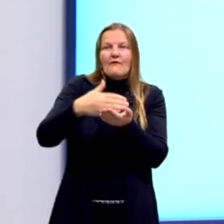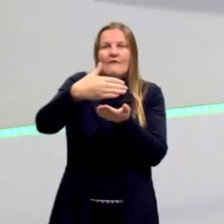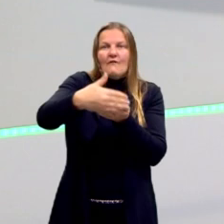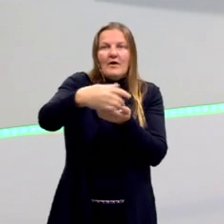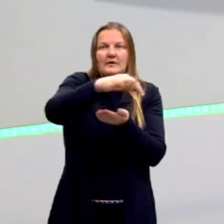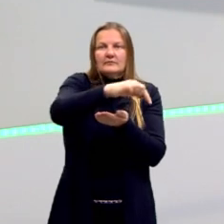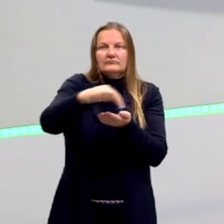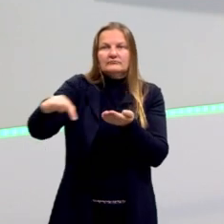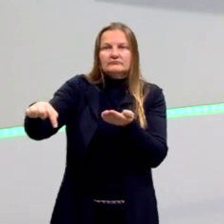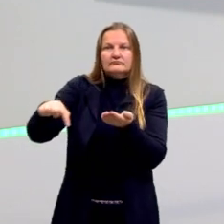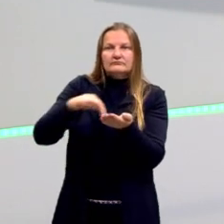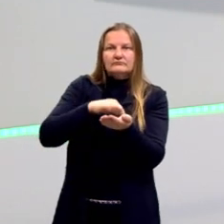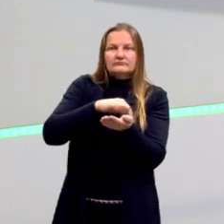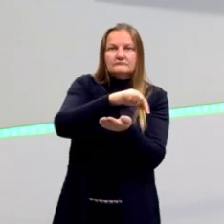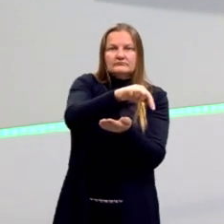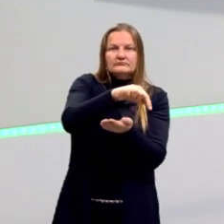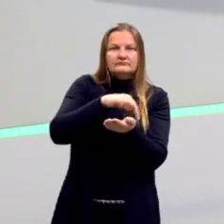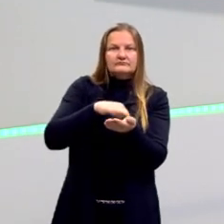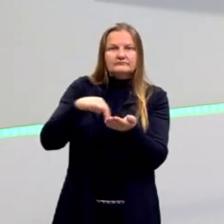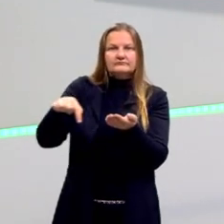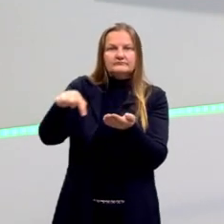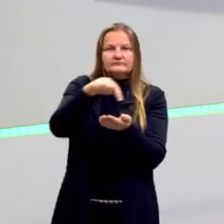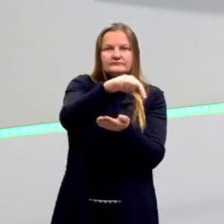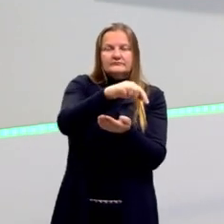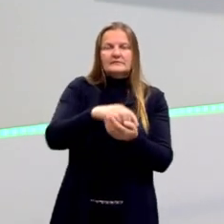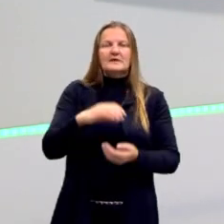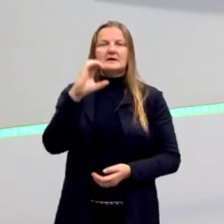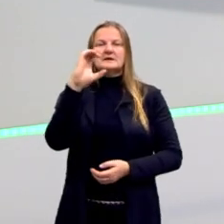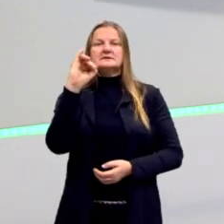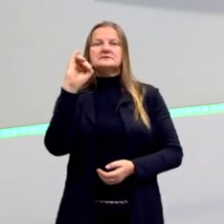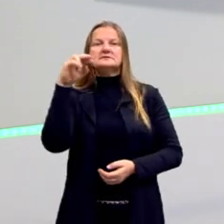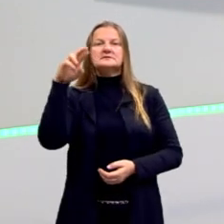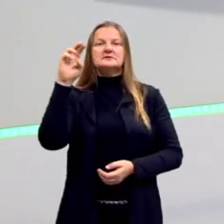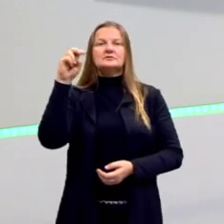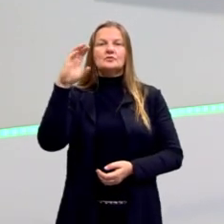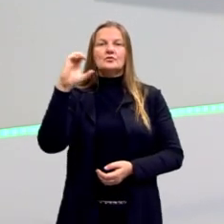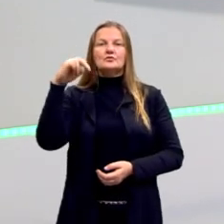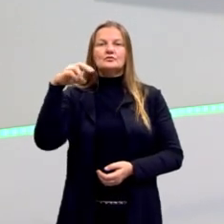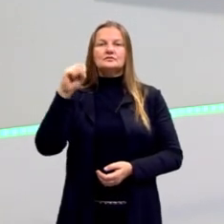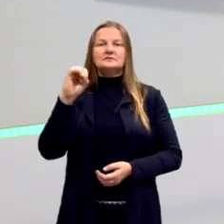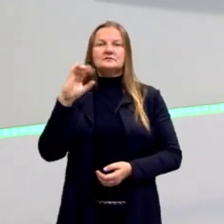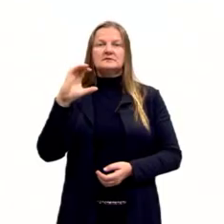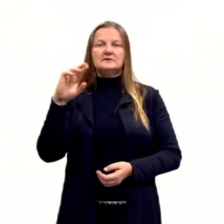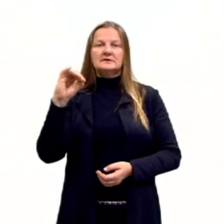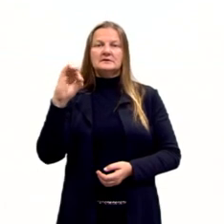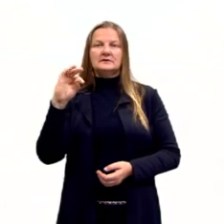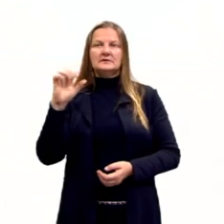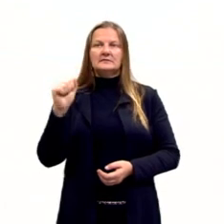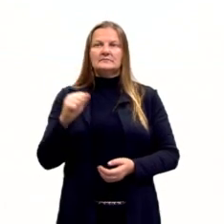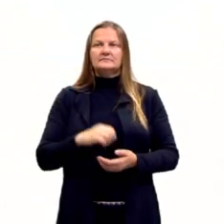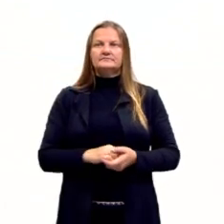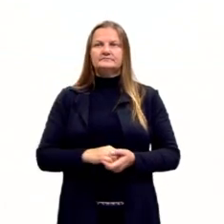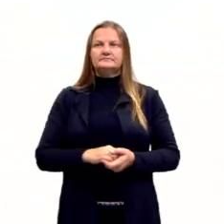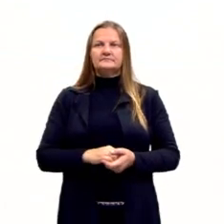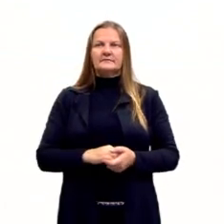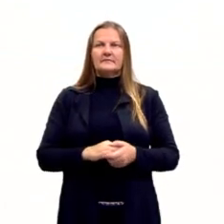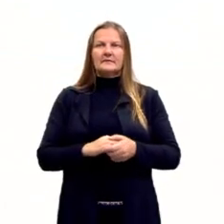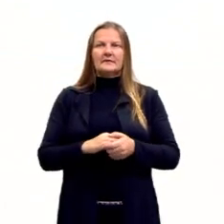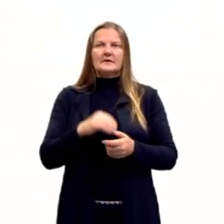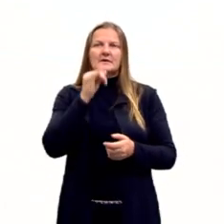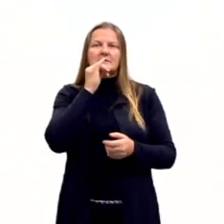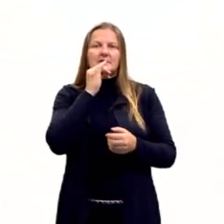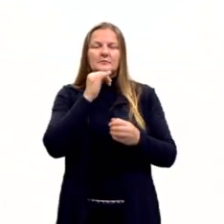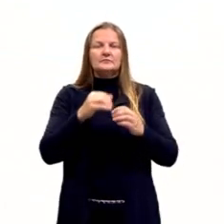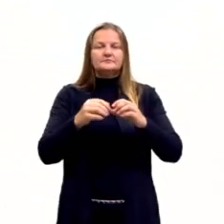Circunscrita, quando vocês ouvirem ou lerem esta palavrinha, circunscrita significa que a figura está fora da